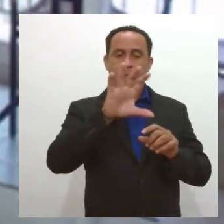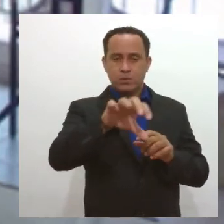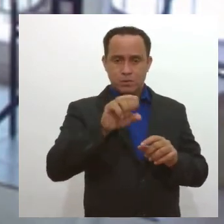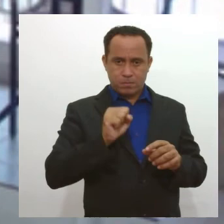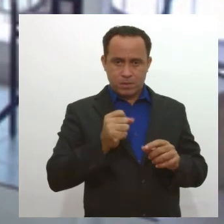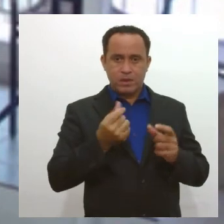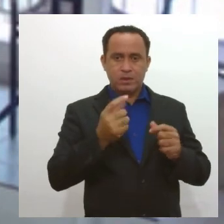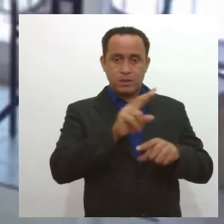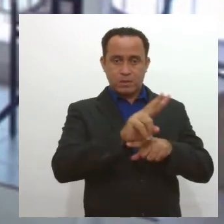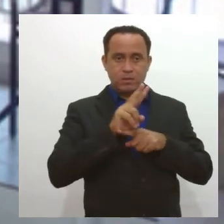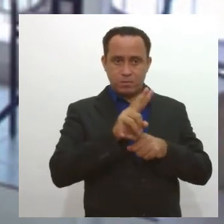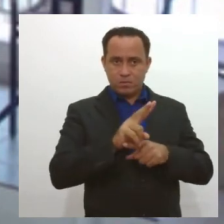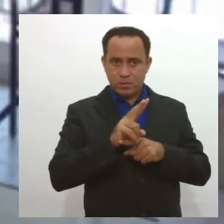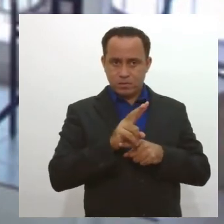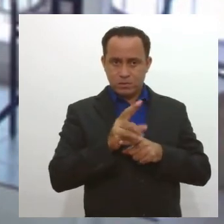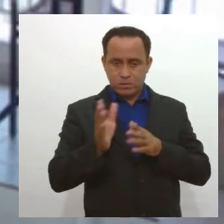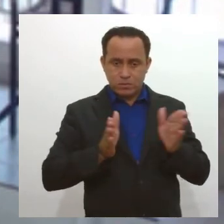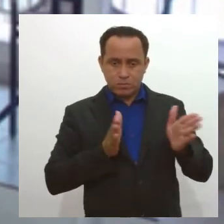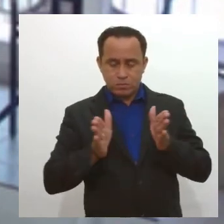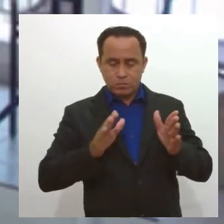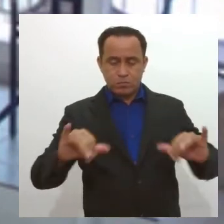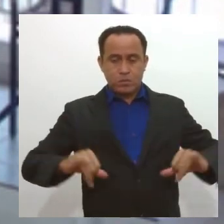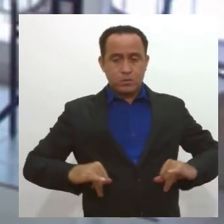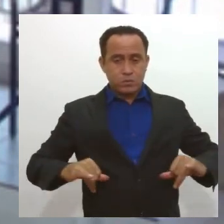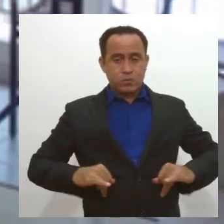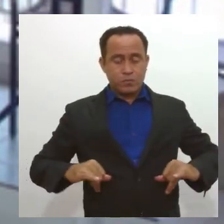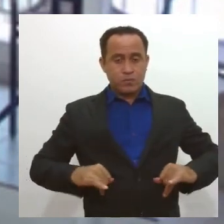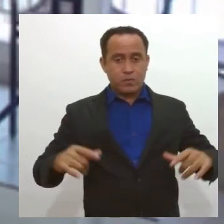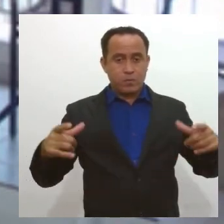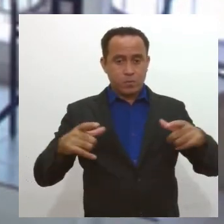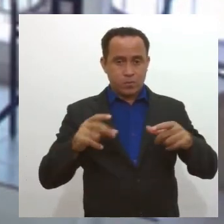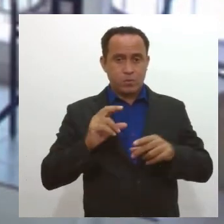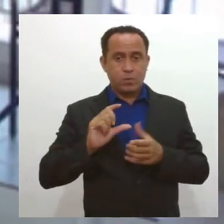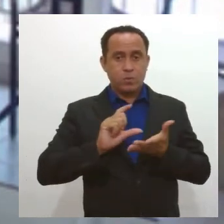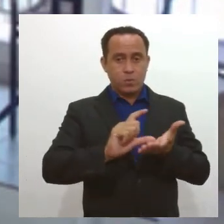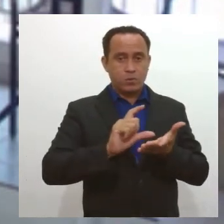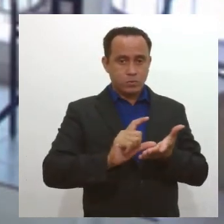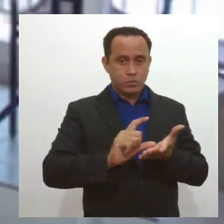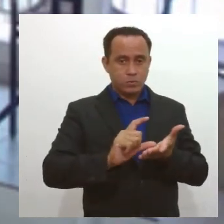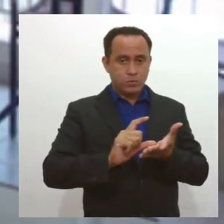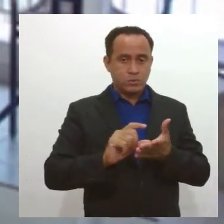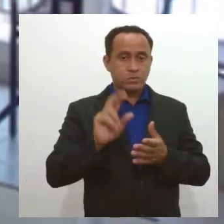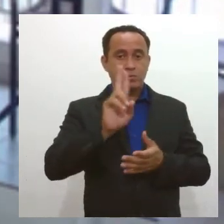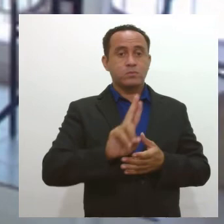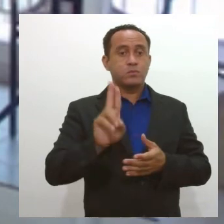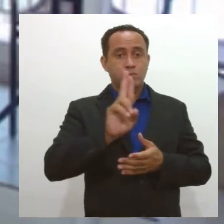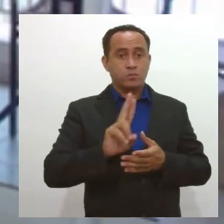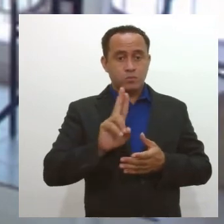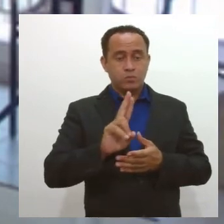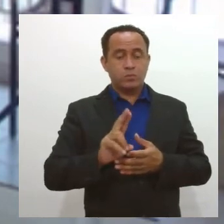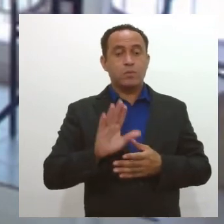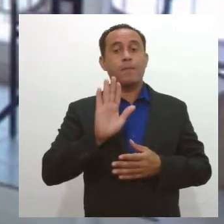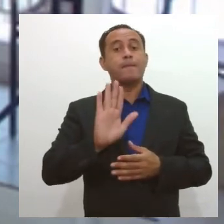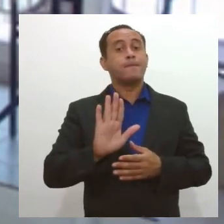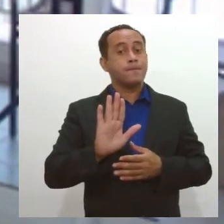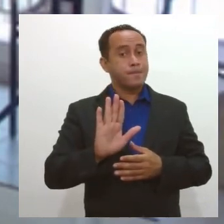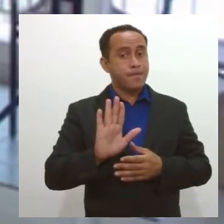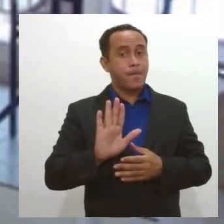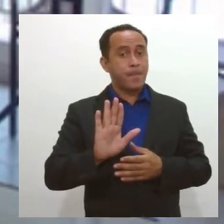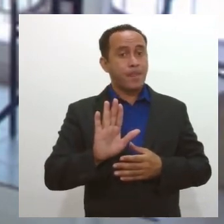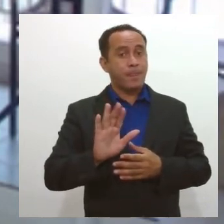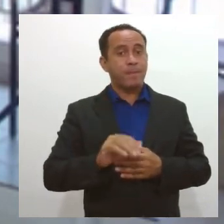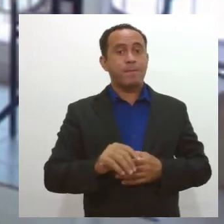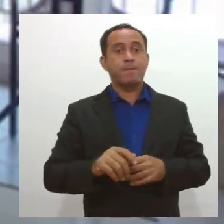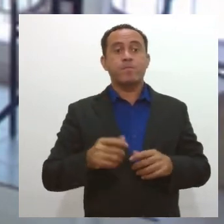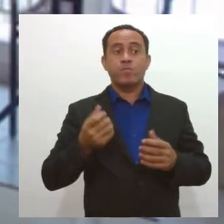passar com o menos sofrimento possível esse período de restrições que estamos vivendo. Mas aí fica uma atenção. Eu